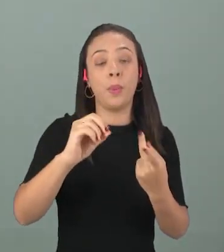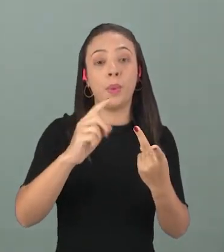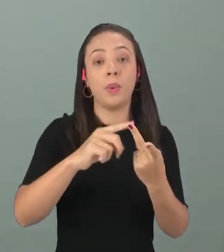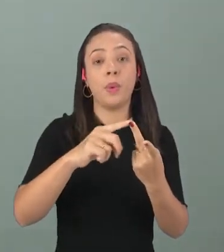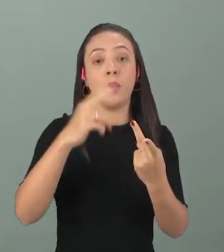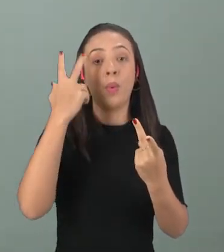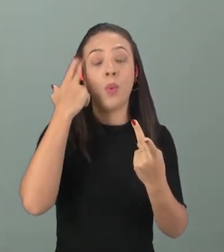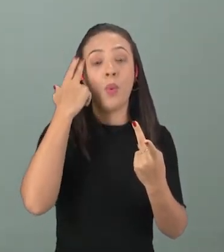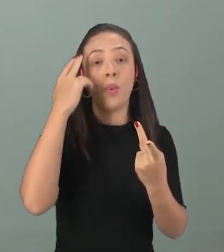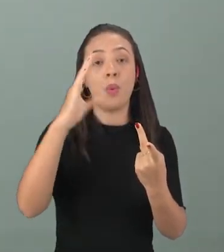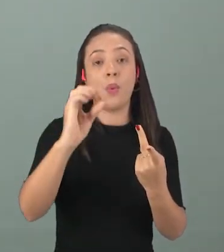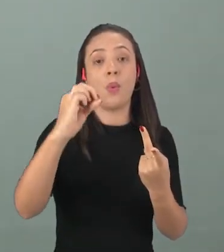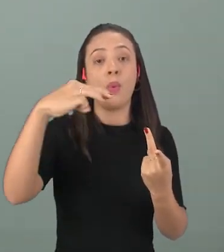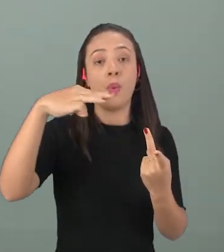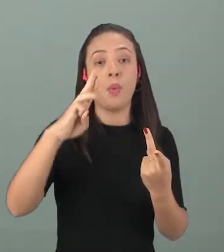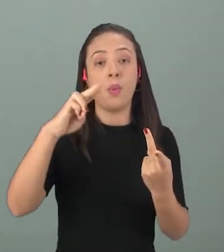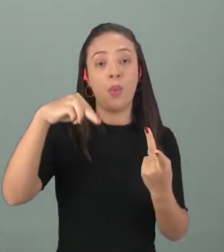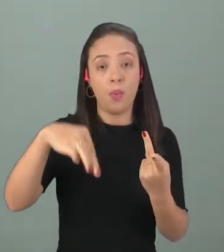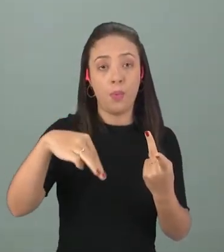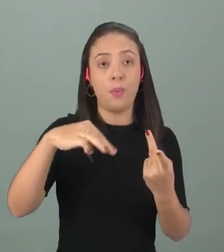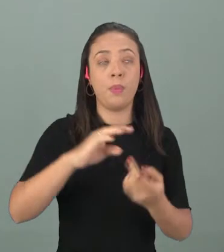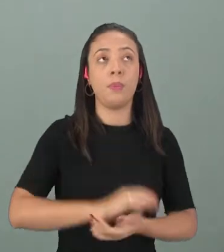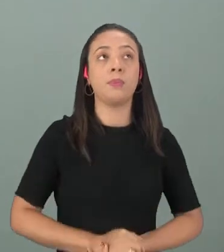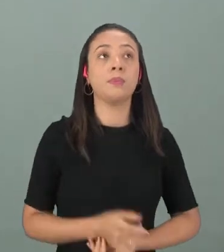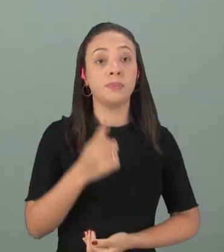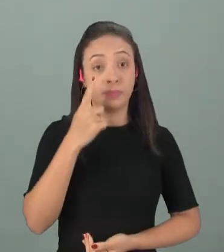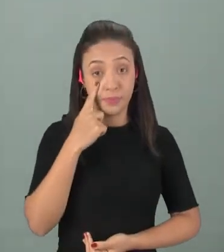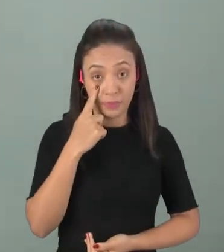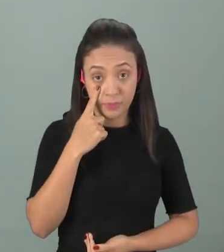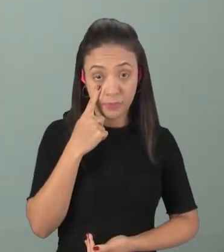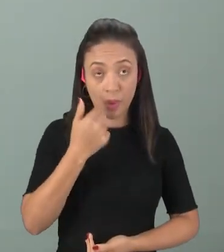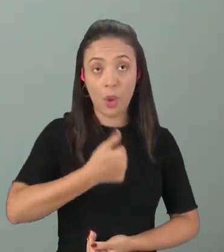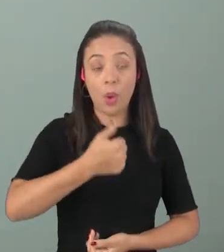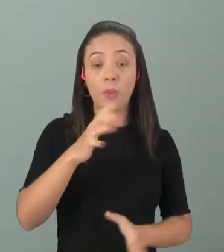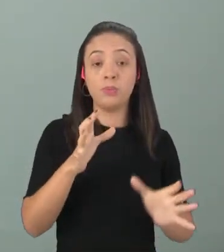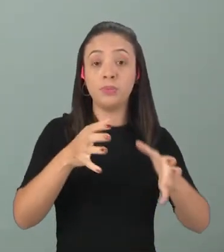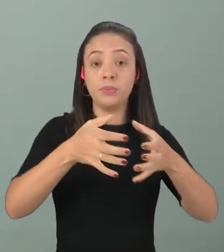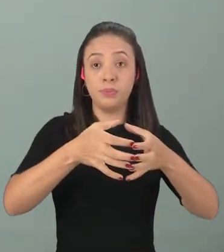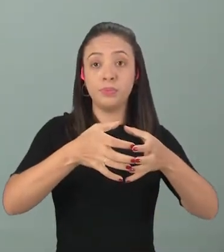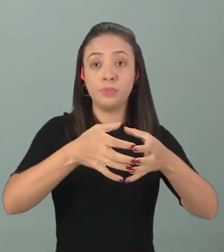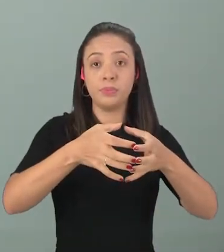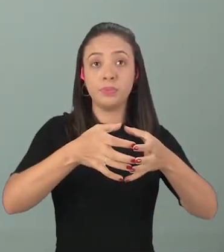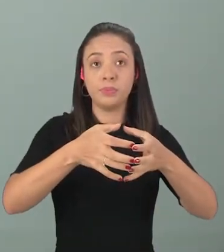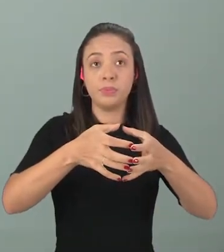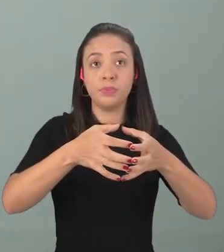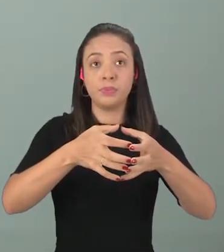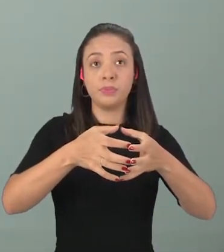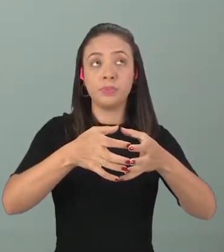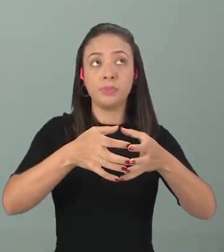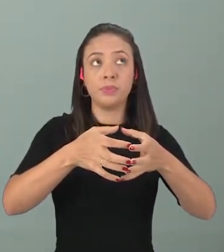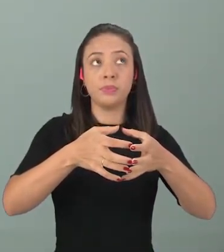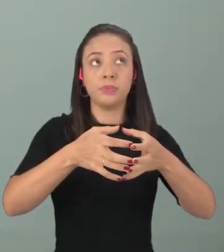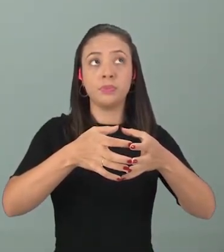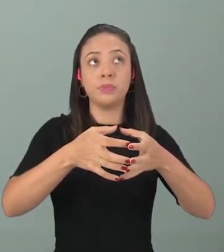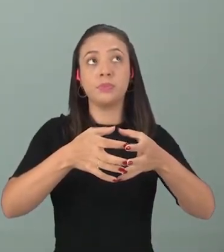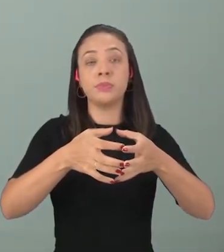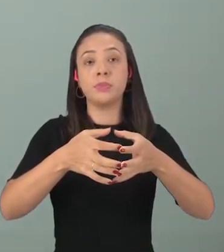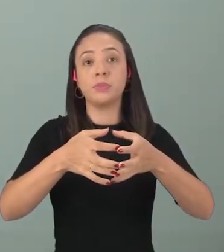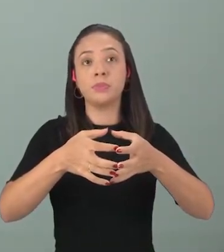grupos diferentes aqui. Vamos lá. Se você observar, no primeiro grupo que nós temos, nós temos aqui, ó.